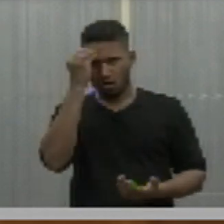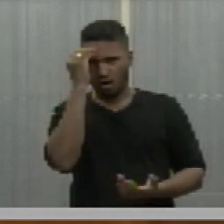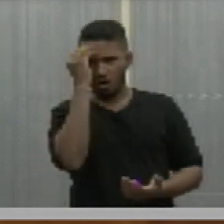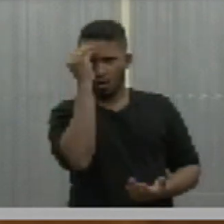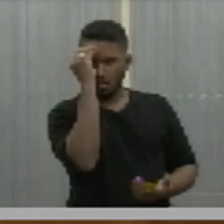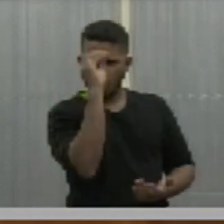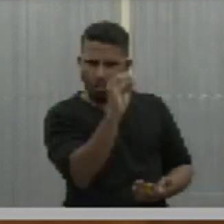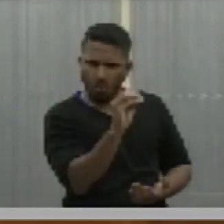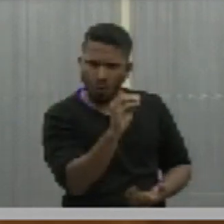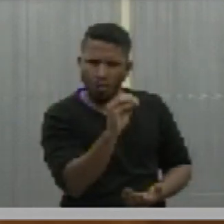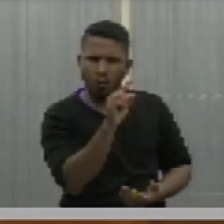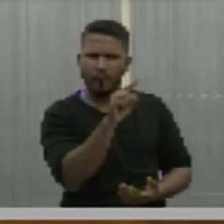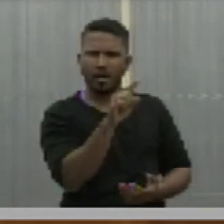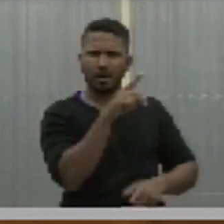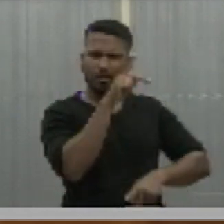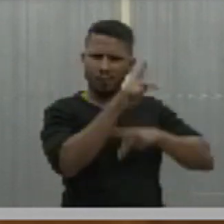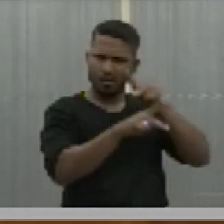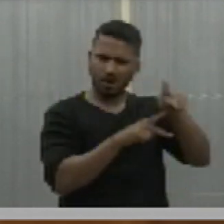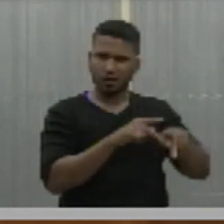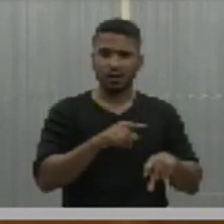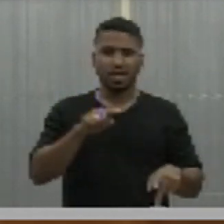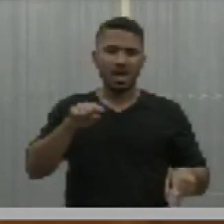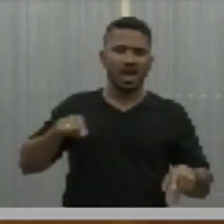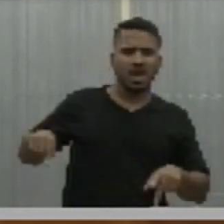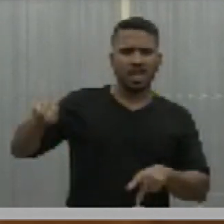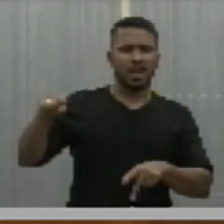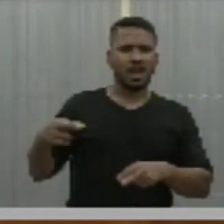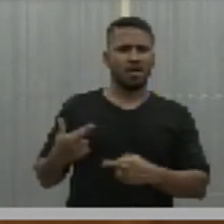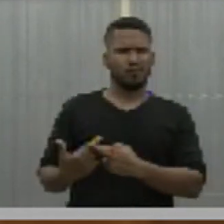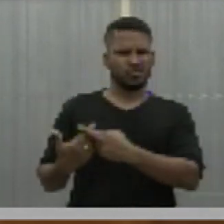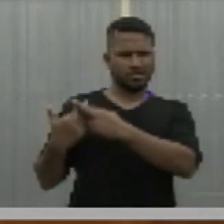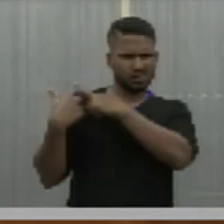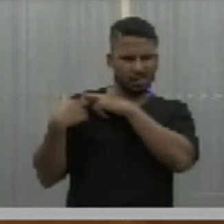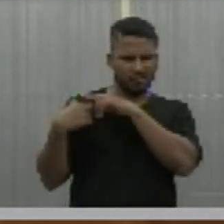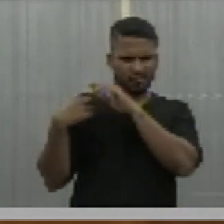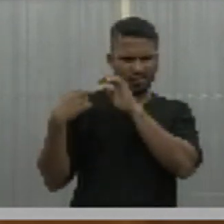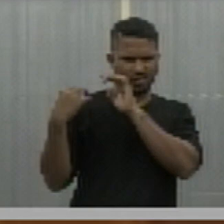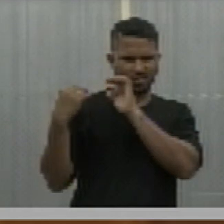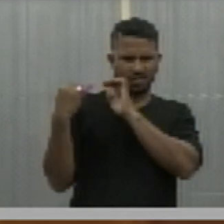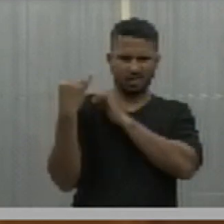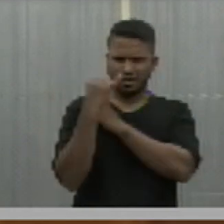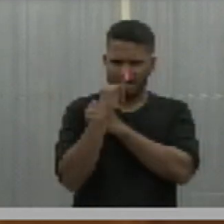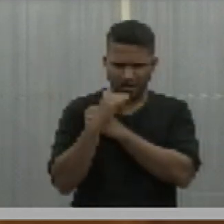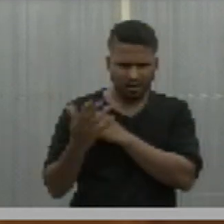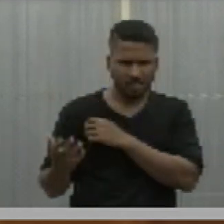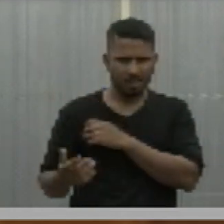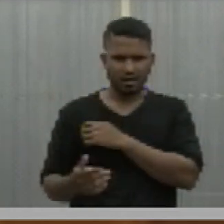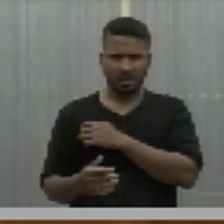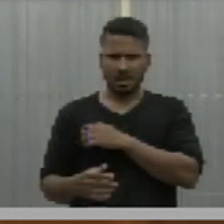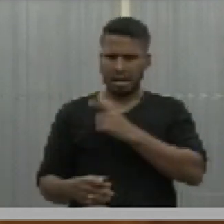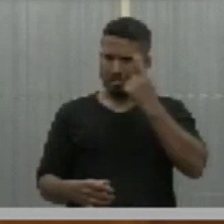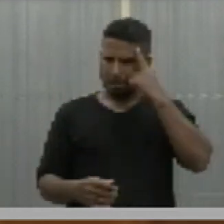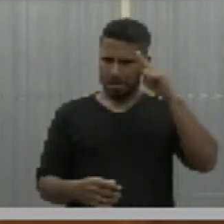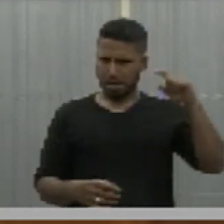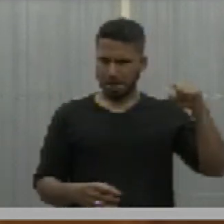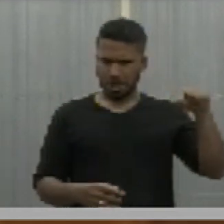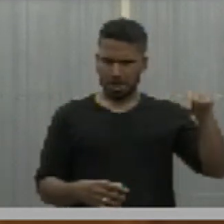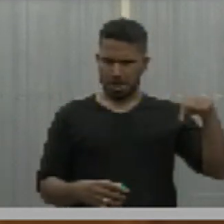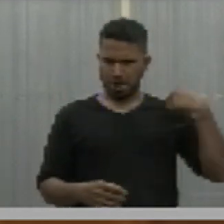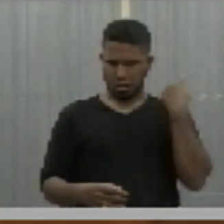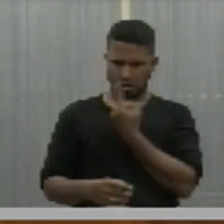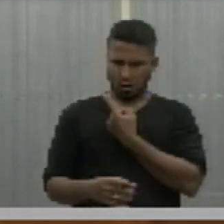no serviço oferecido por eles, como consequência das gambiarras, ele achar que os piauienses